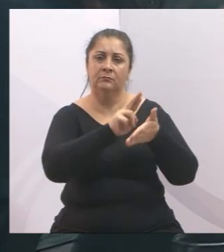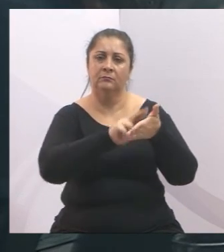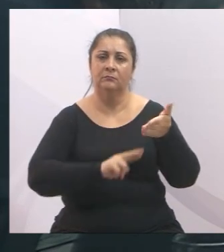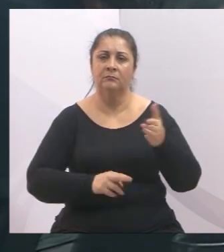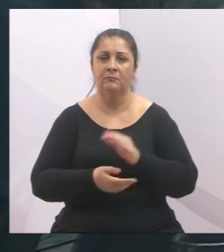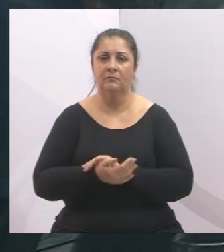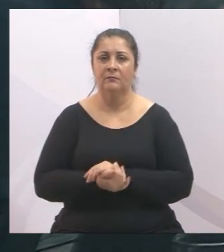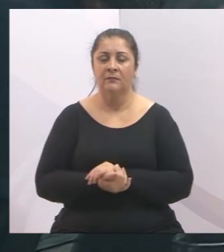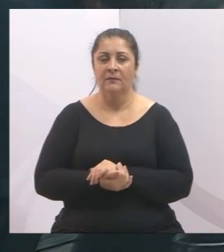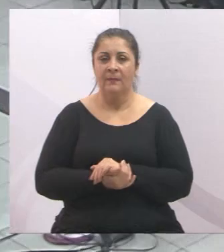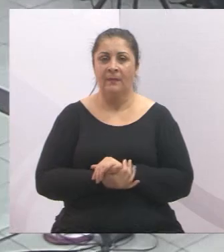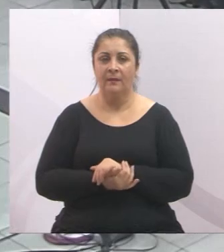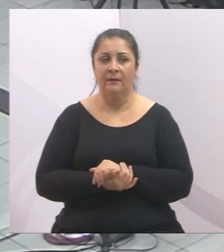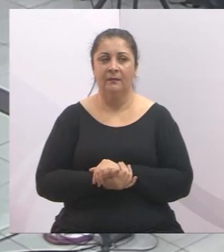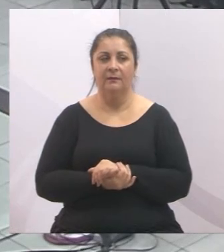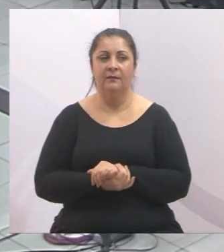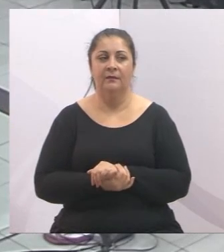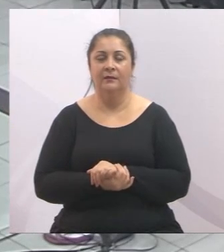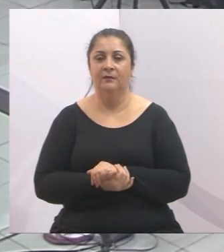CPI.